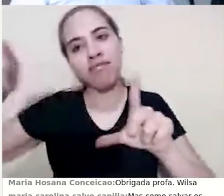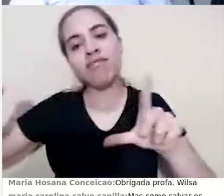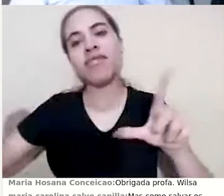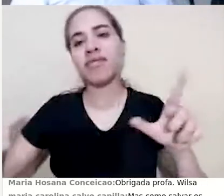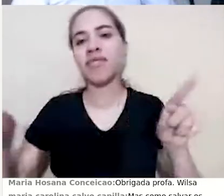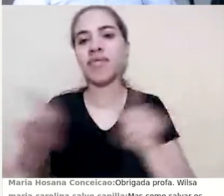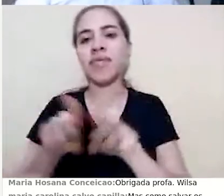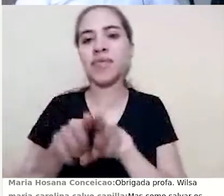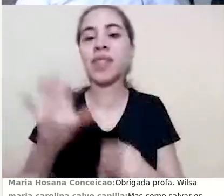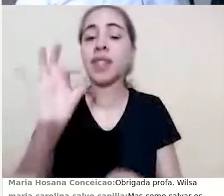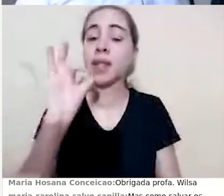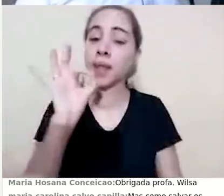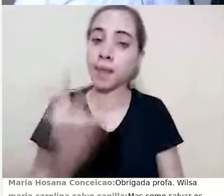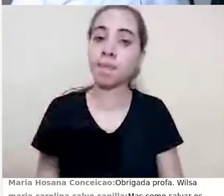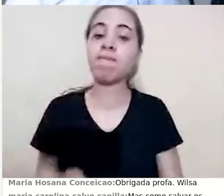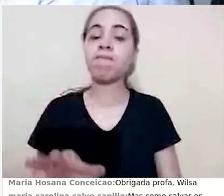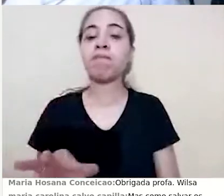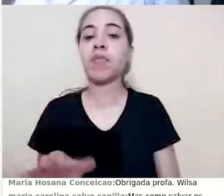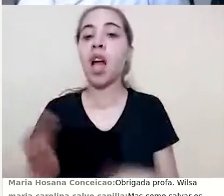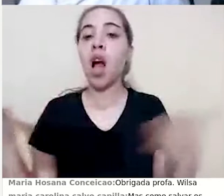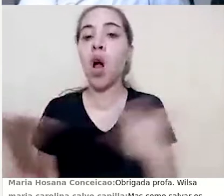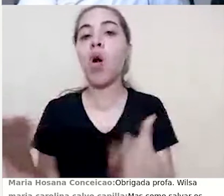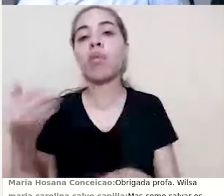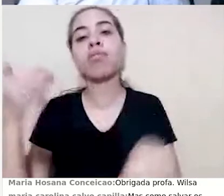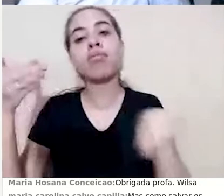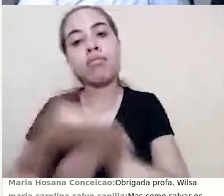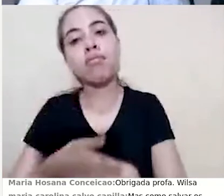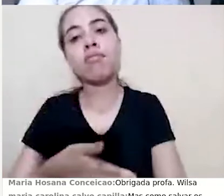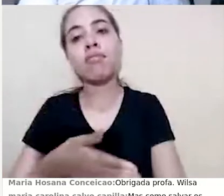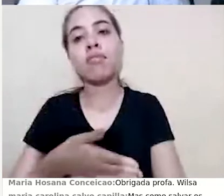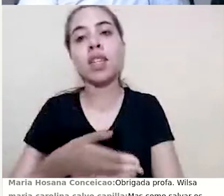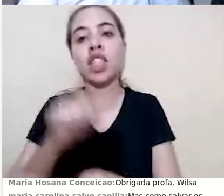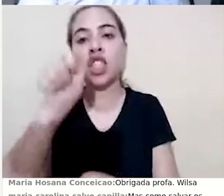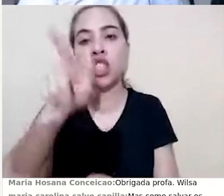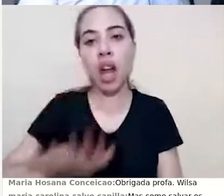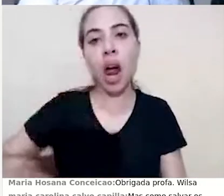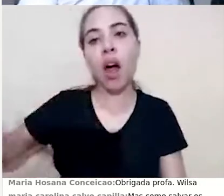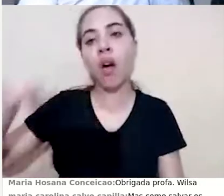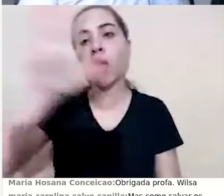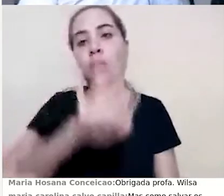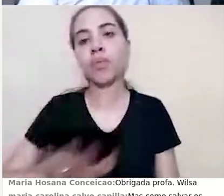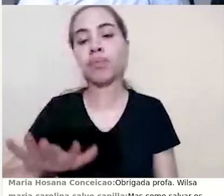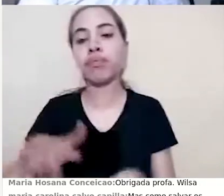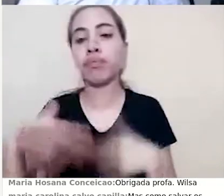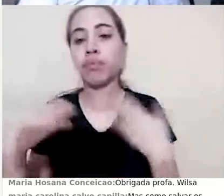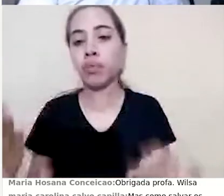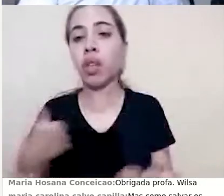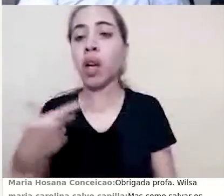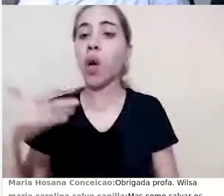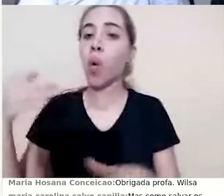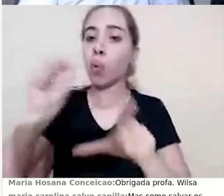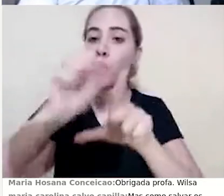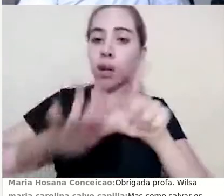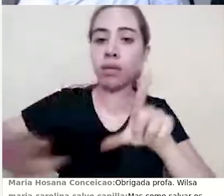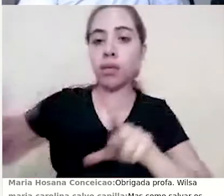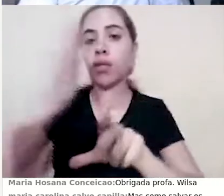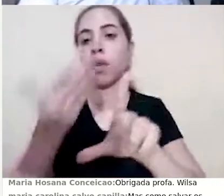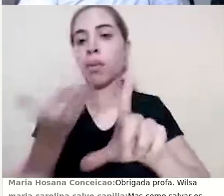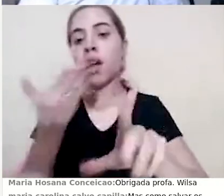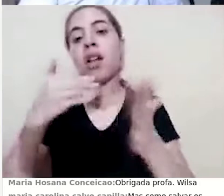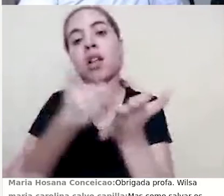beleza. Eu vou fazer uma entrada geral aqui, então, estou na plataforma inicial do